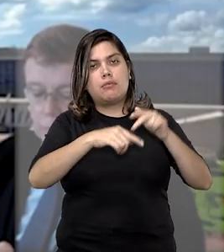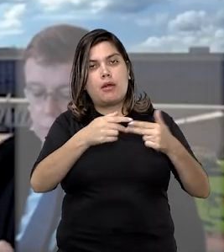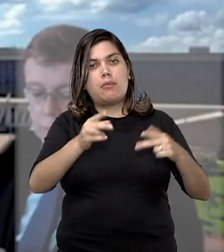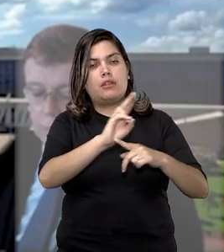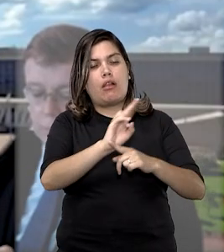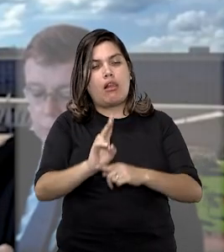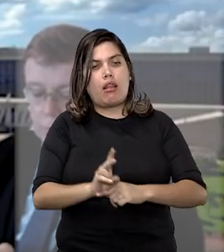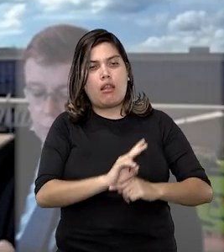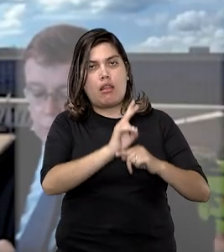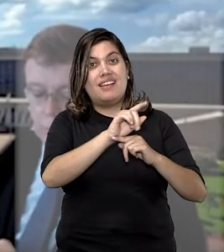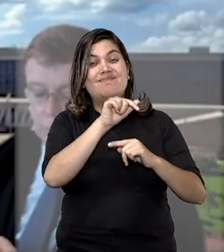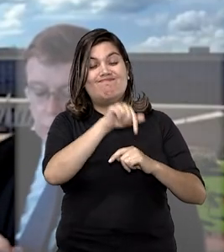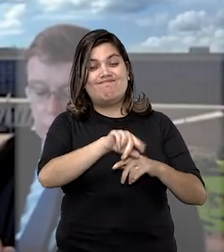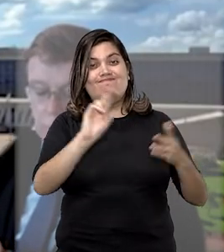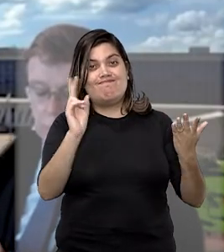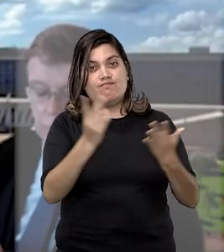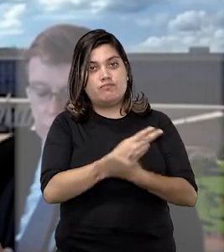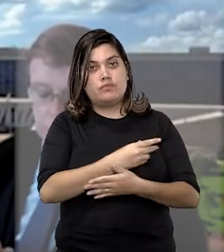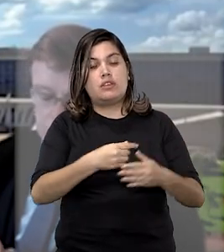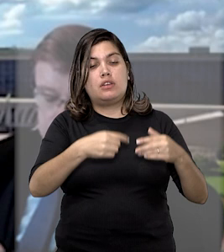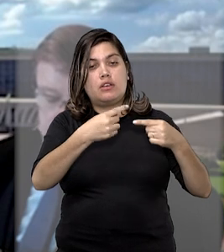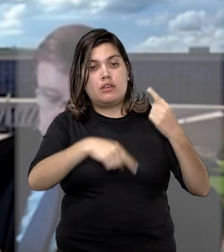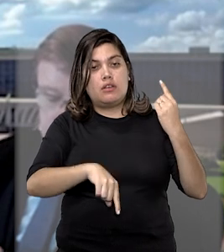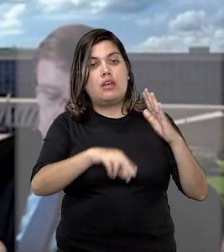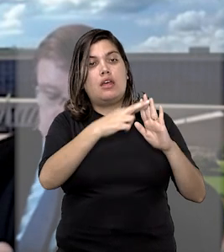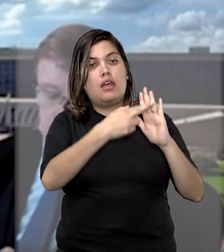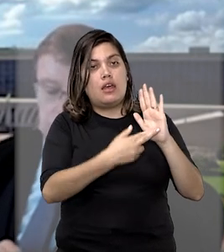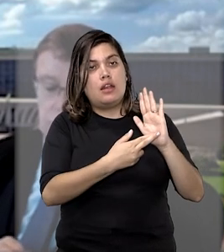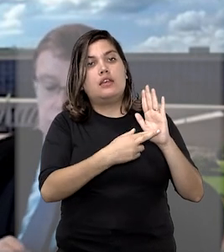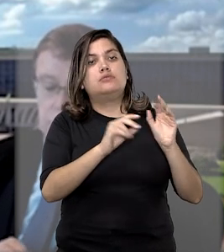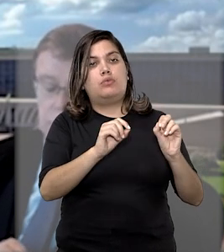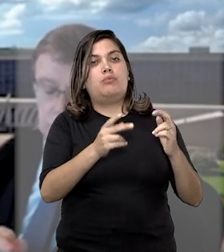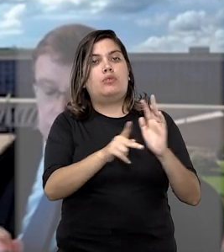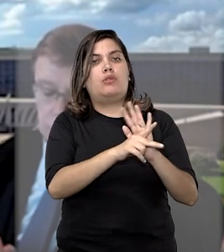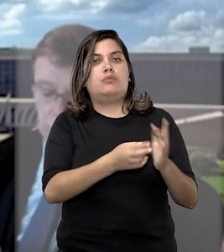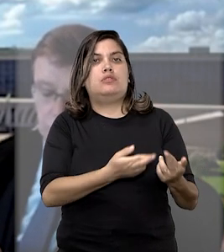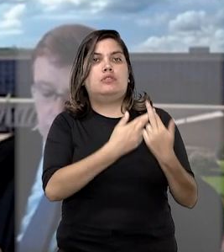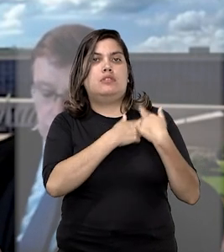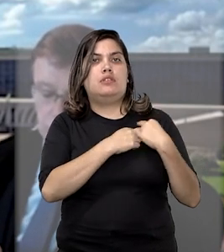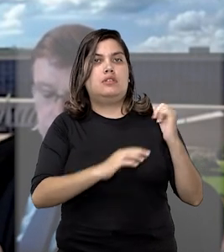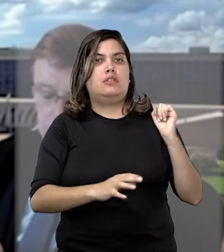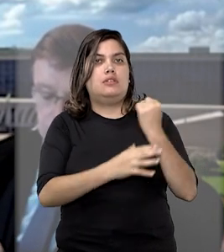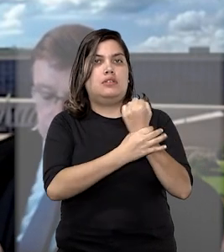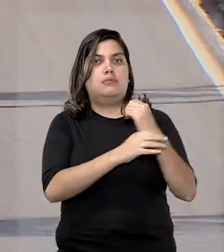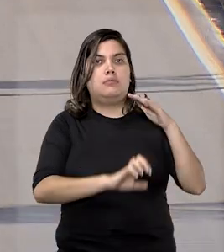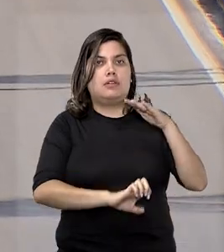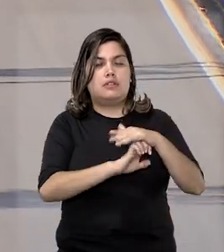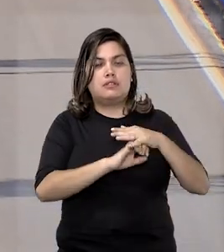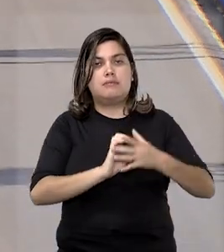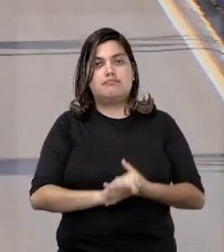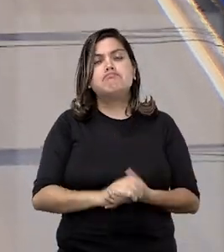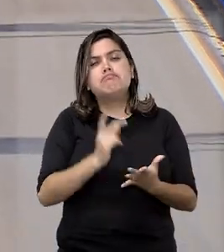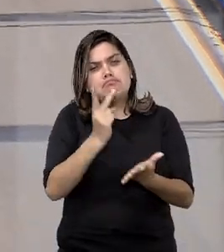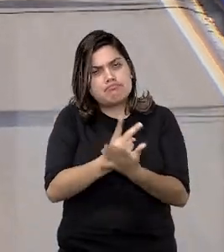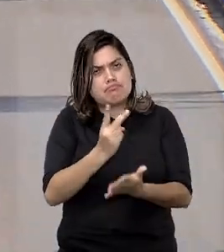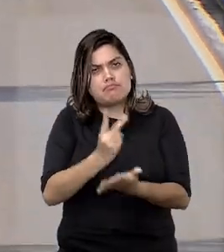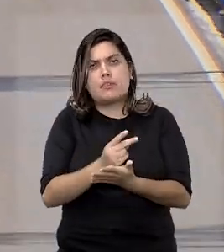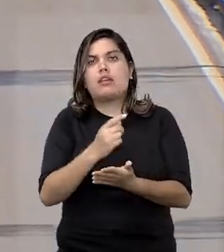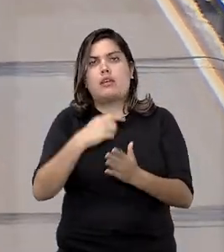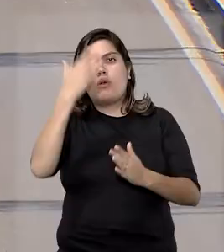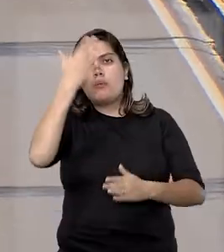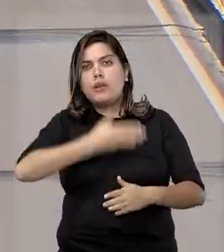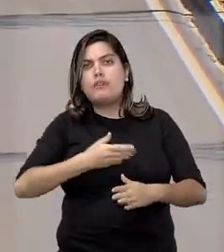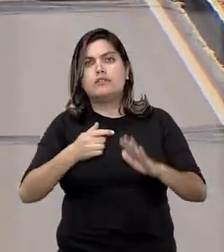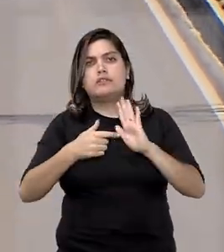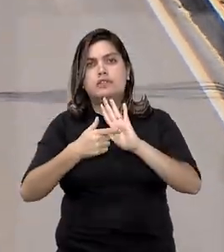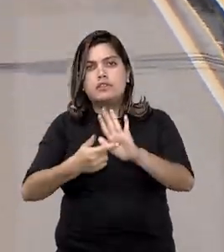E tal circunstância faz incidir a cláusula de isenção de responsabilidade da seguradora. Mesmo diante da comprovação